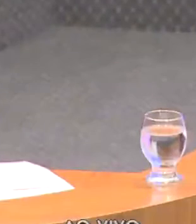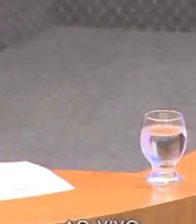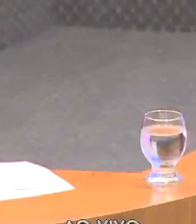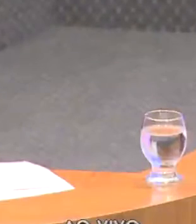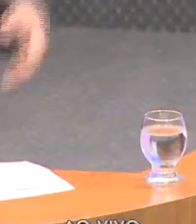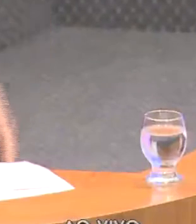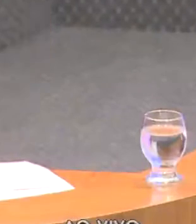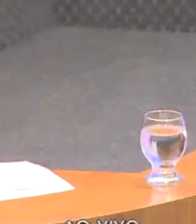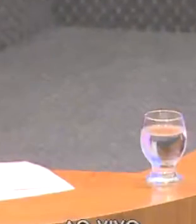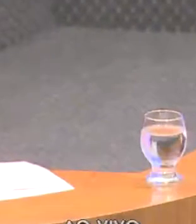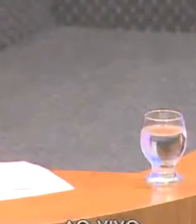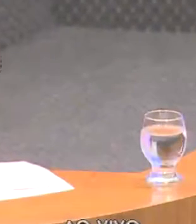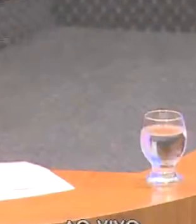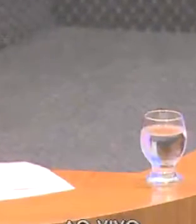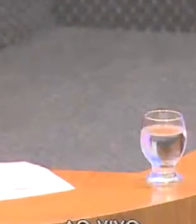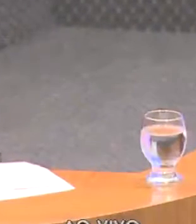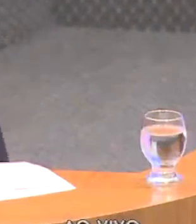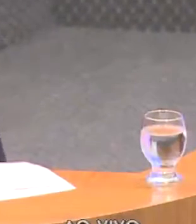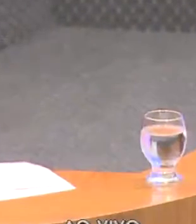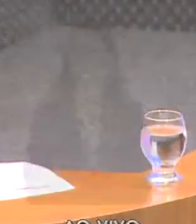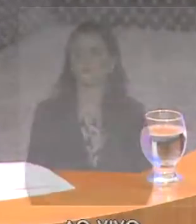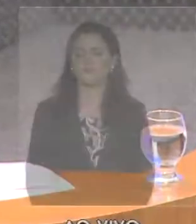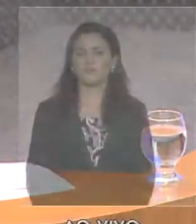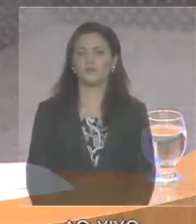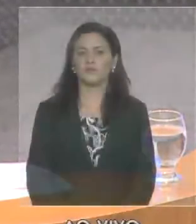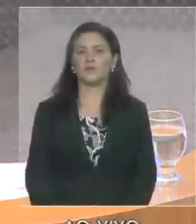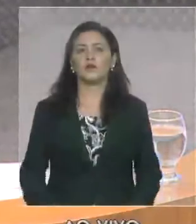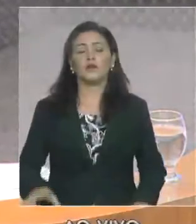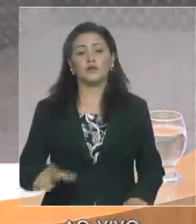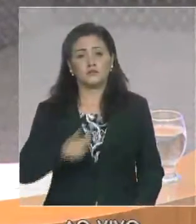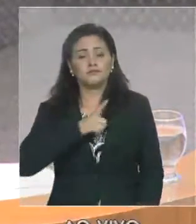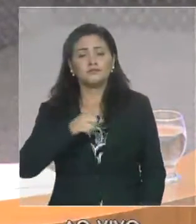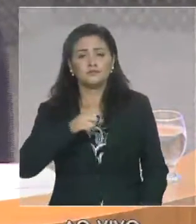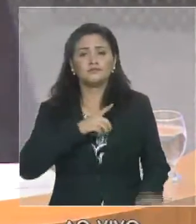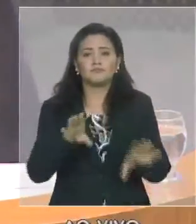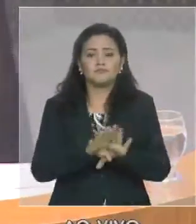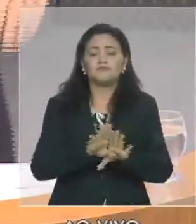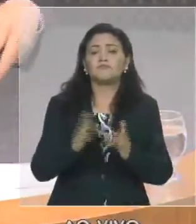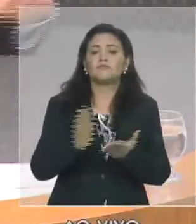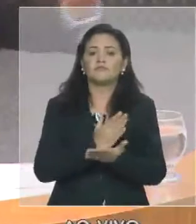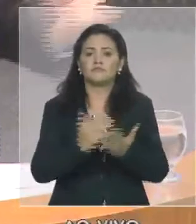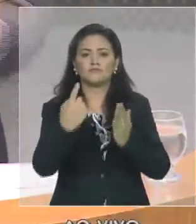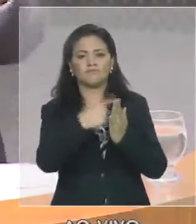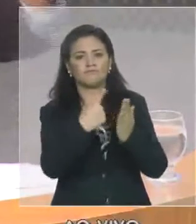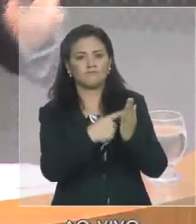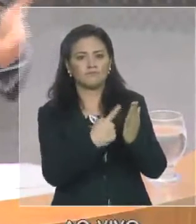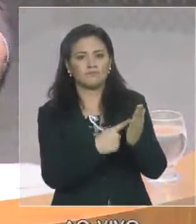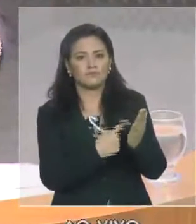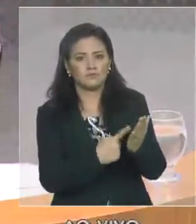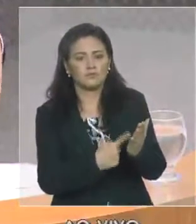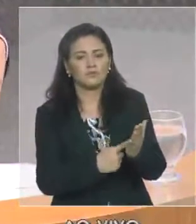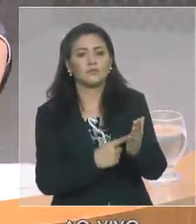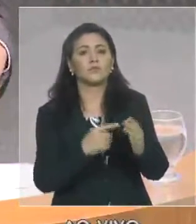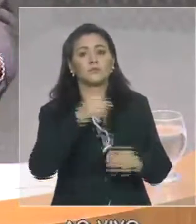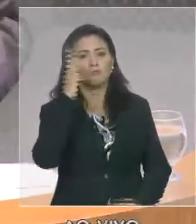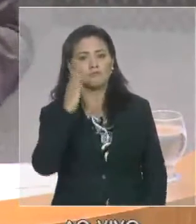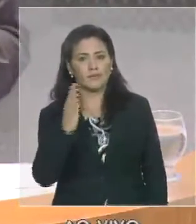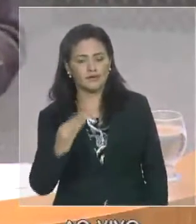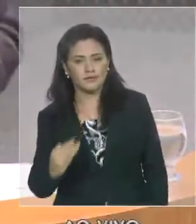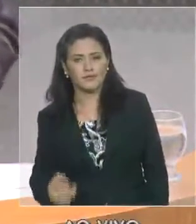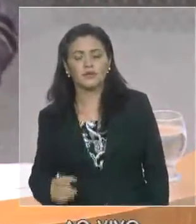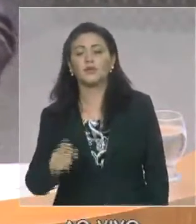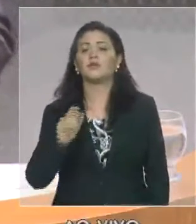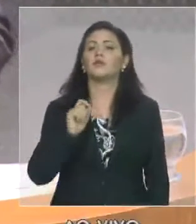também uma articulação em termos nacionais de uma agenda imediata que permita a recomposição das condições